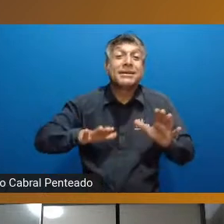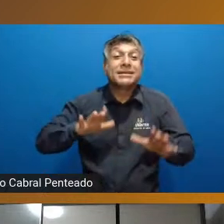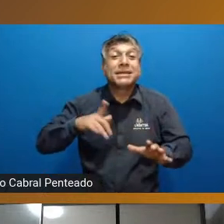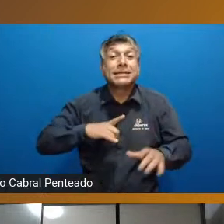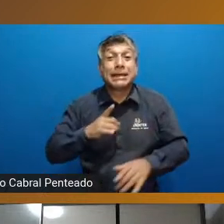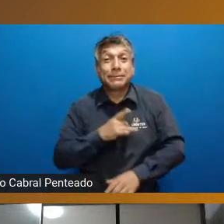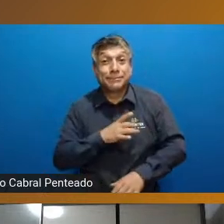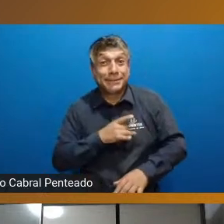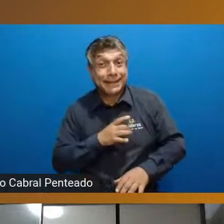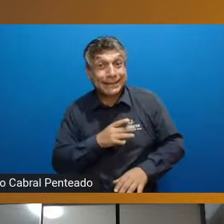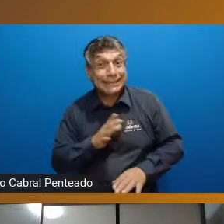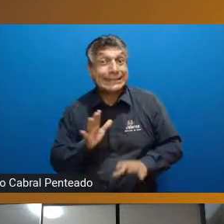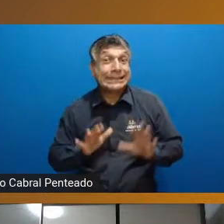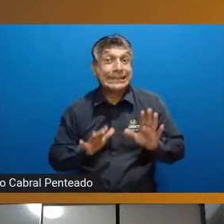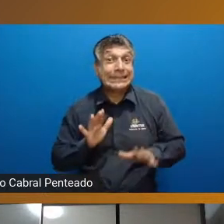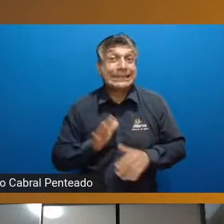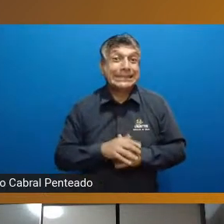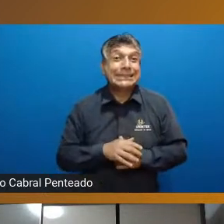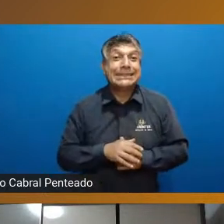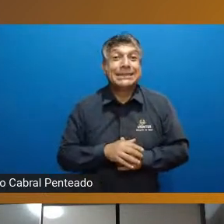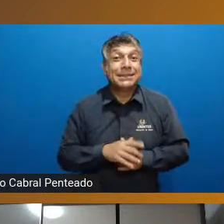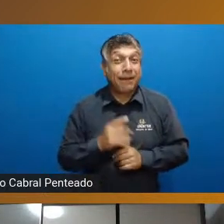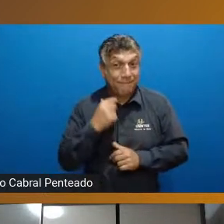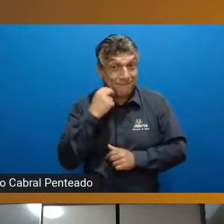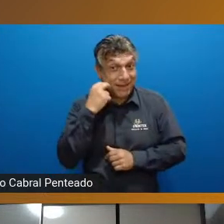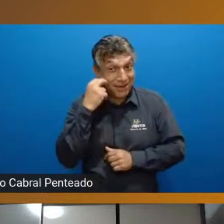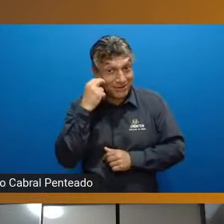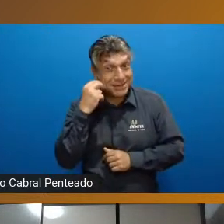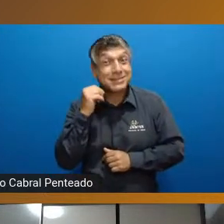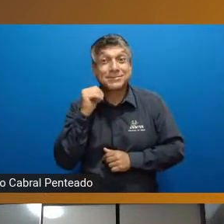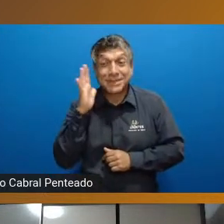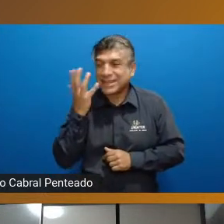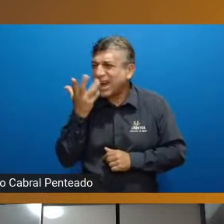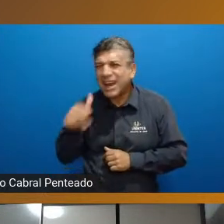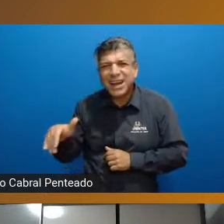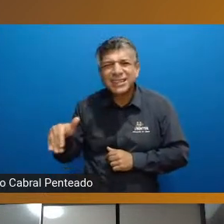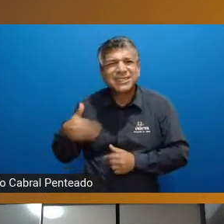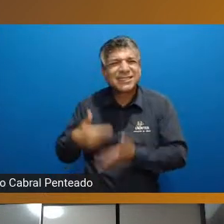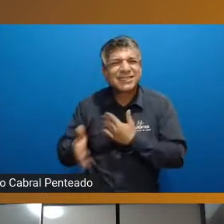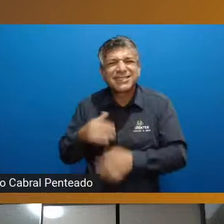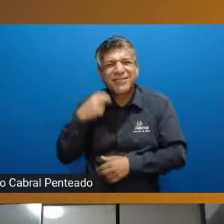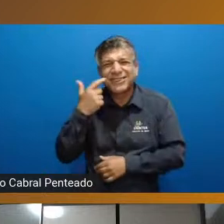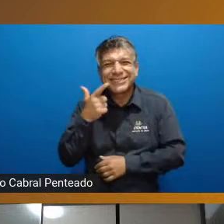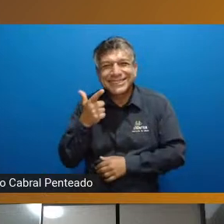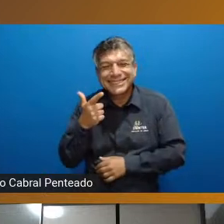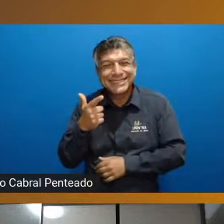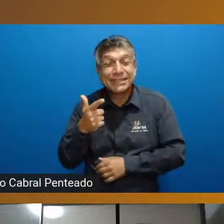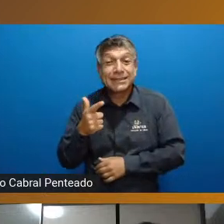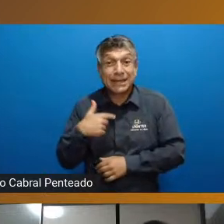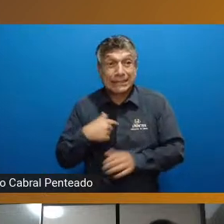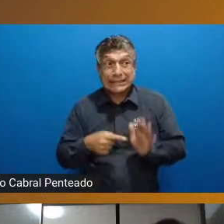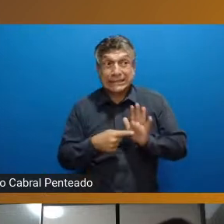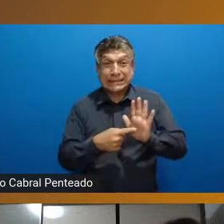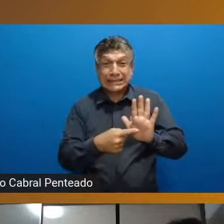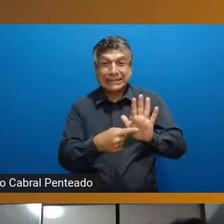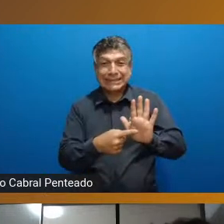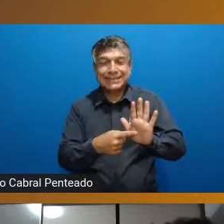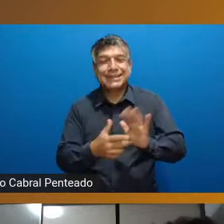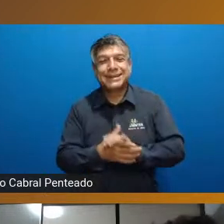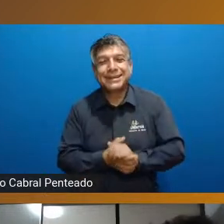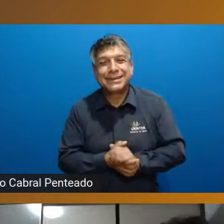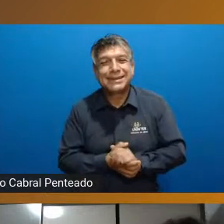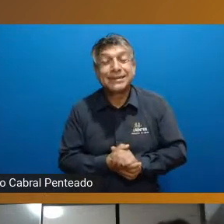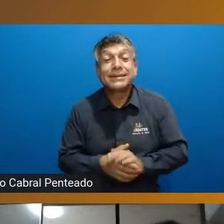medos né tem um pouquinho mais de vergonha que a criança vergonha de se expor mas